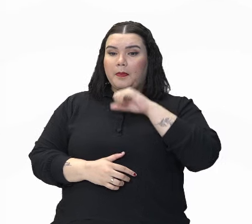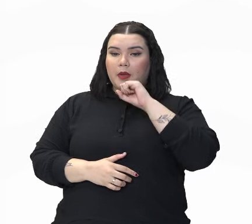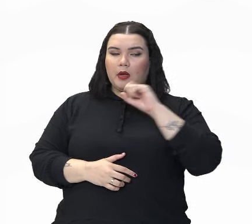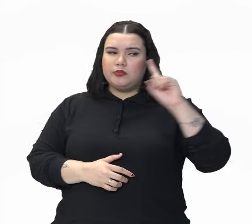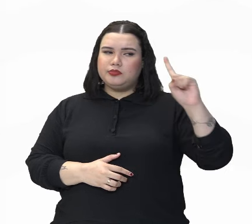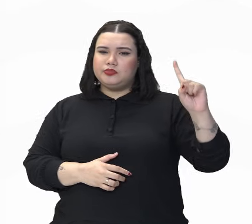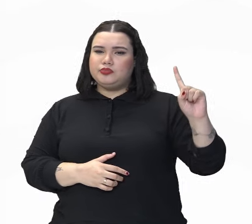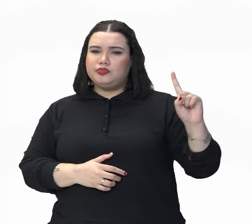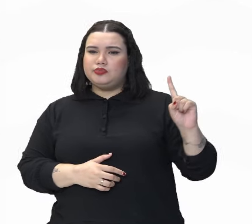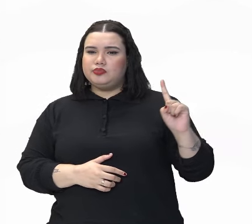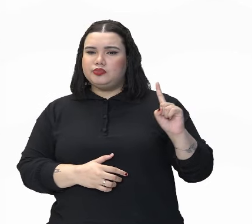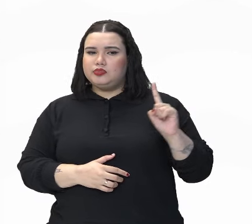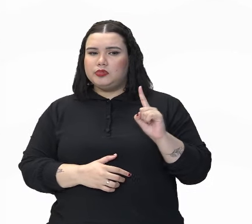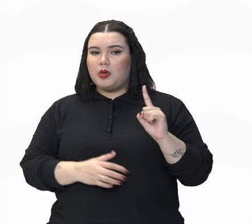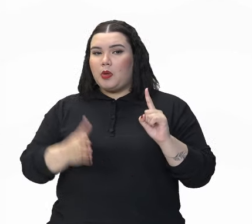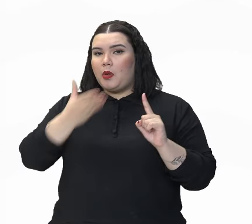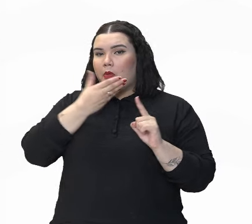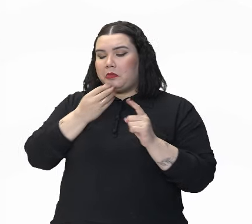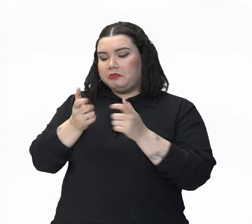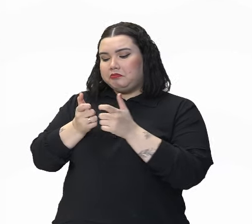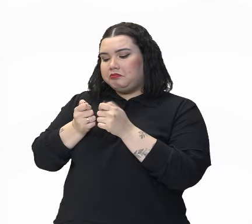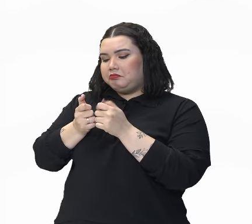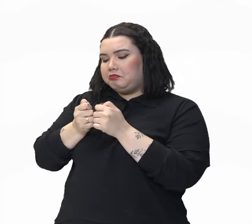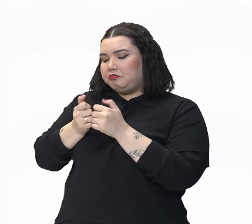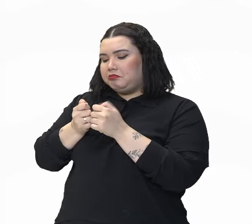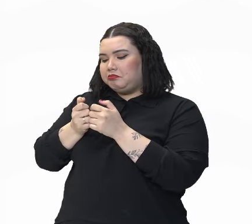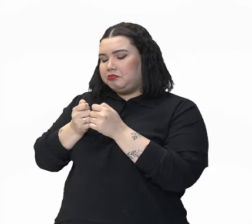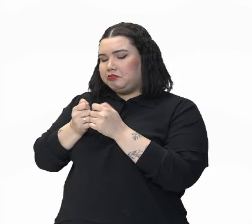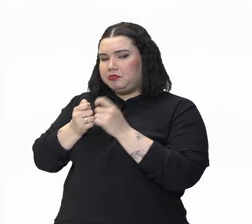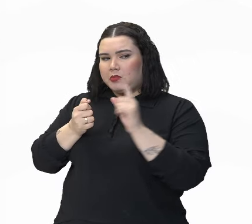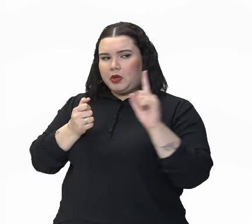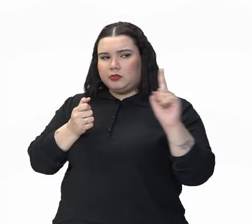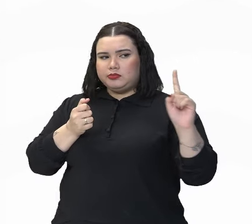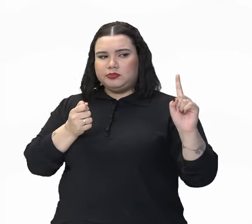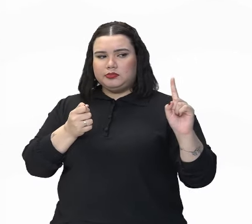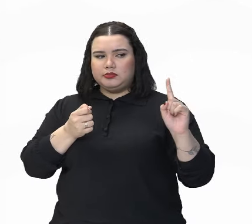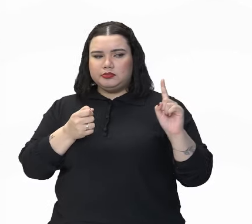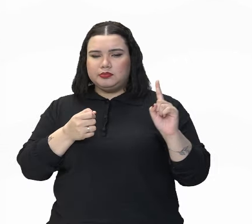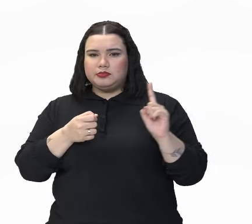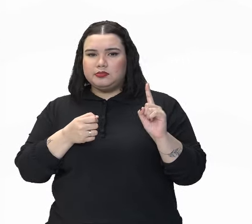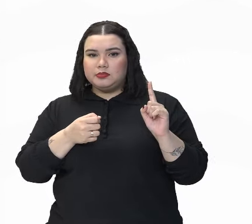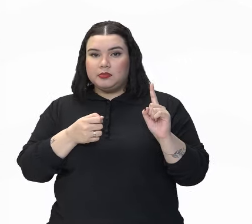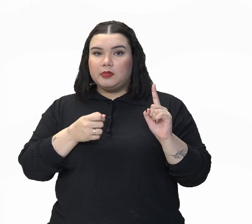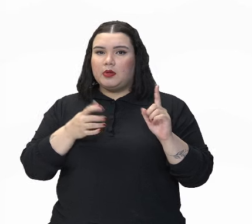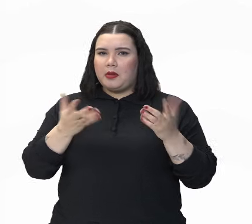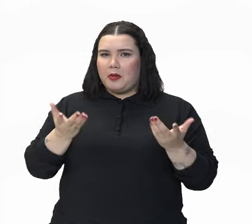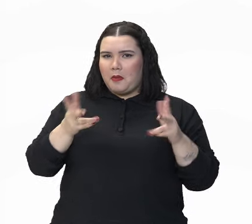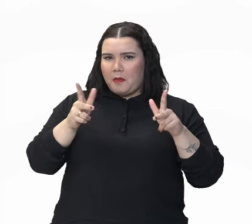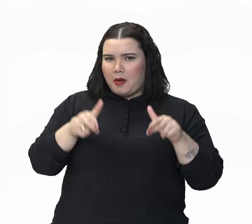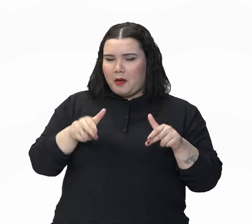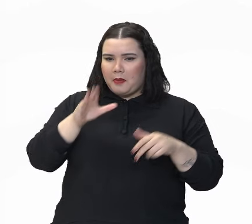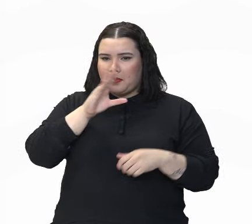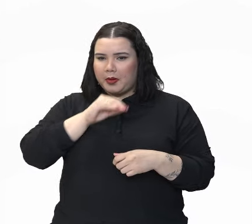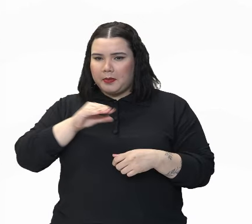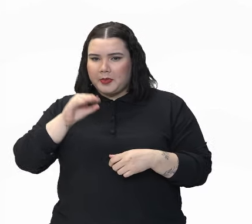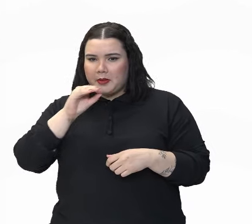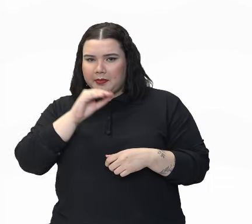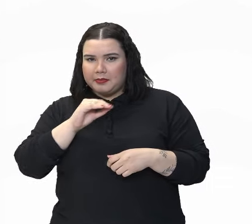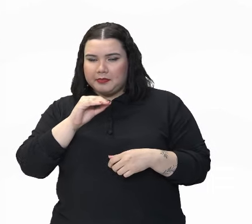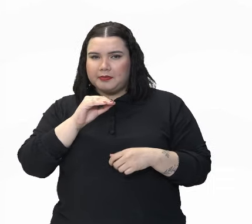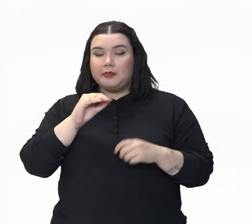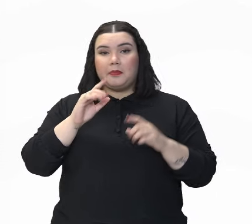ele no celular. Será que vai ter a mesma intenção? Né? É a mesma palavra, as mesmas